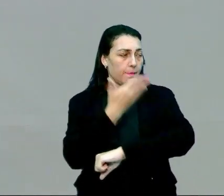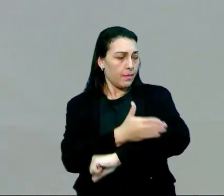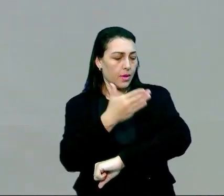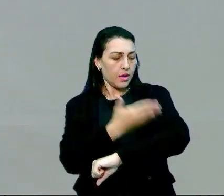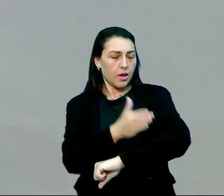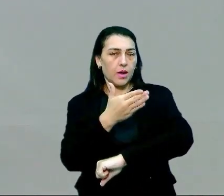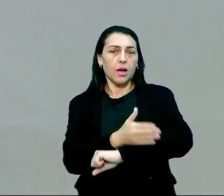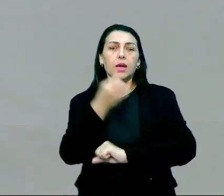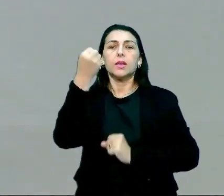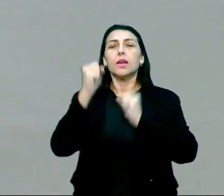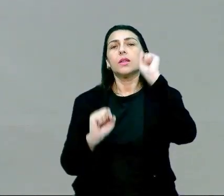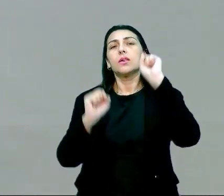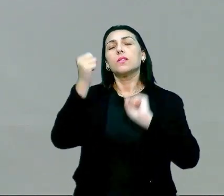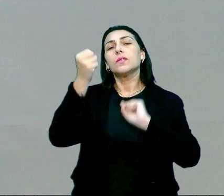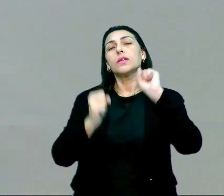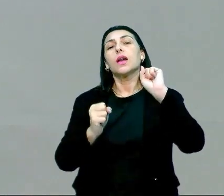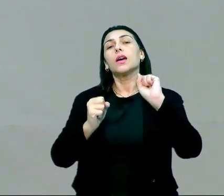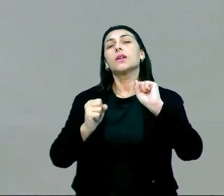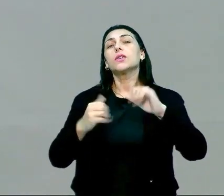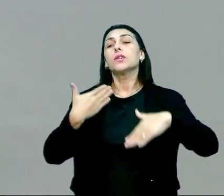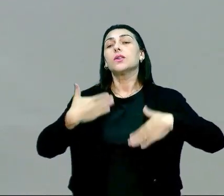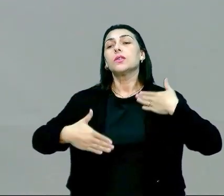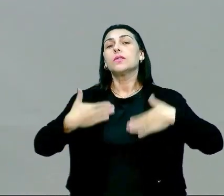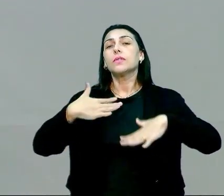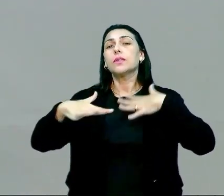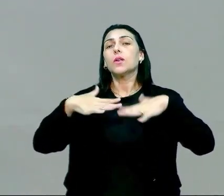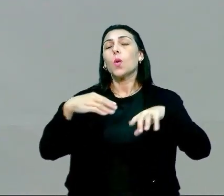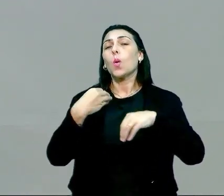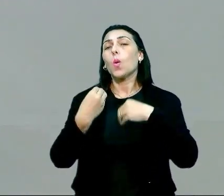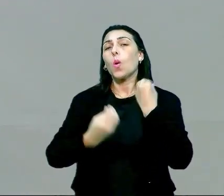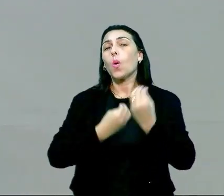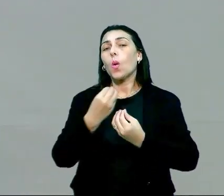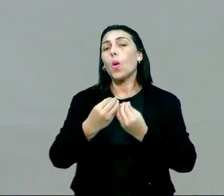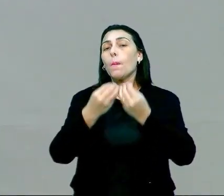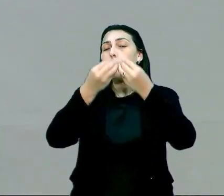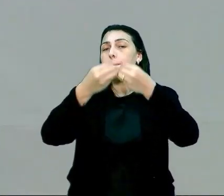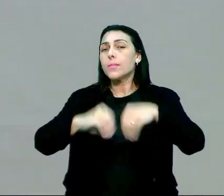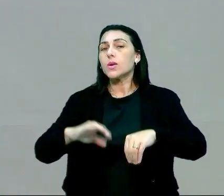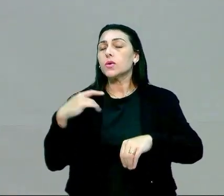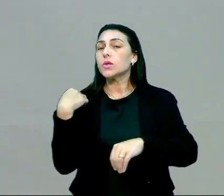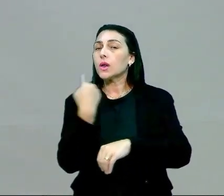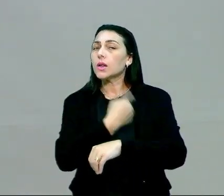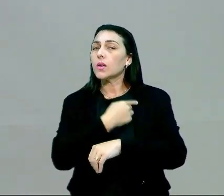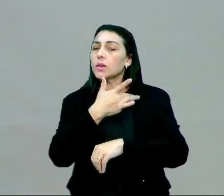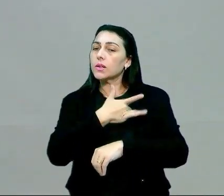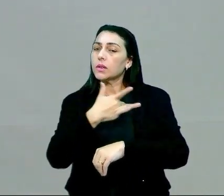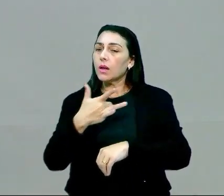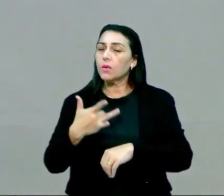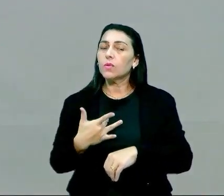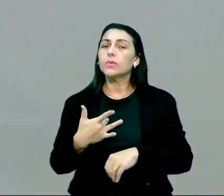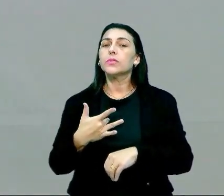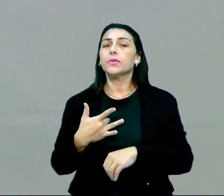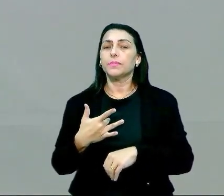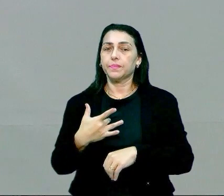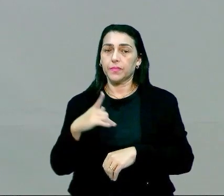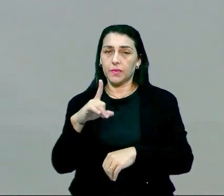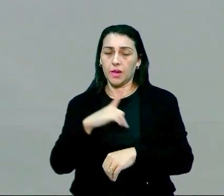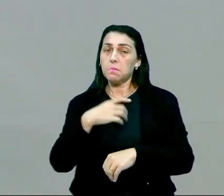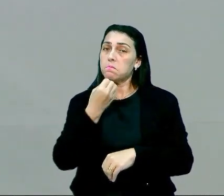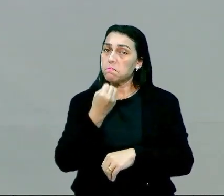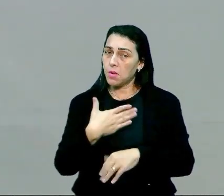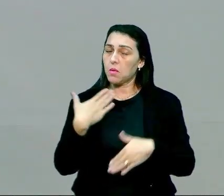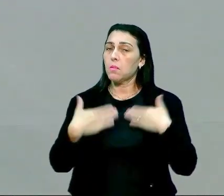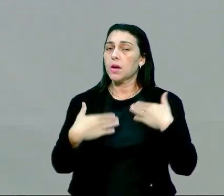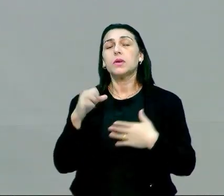atividade física e de exercício e como ela afeta a nossa saúde. O direcionamento geral é, tem benefícios